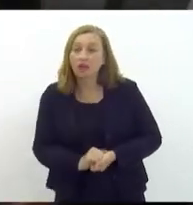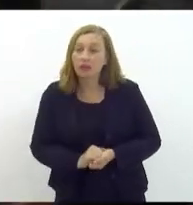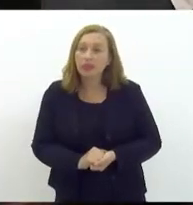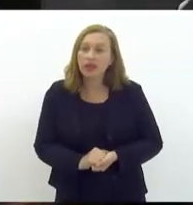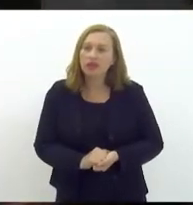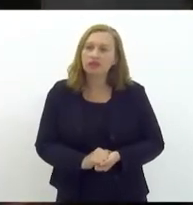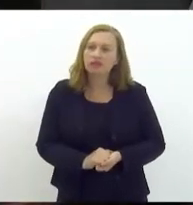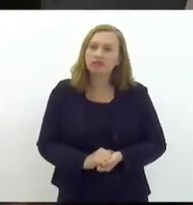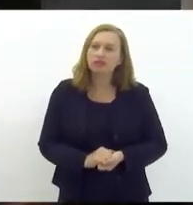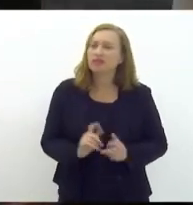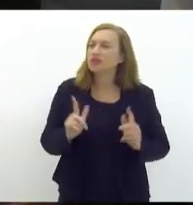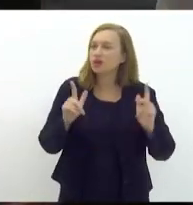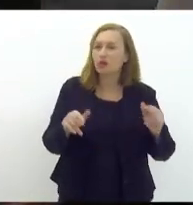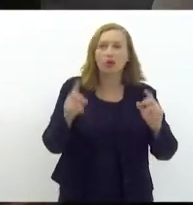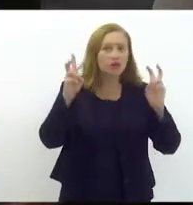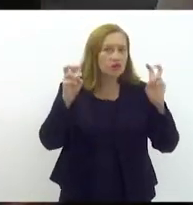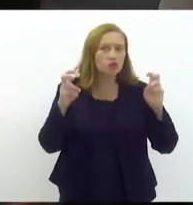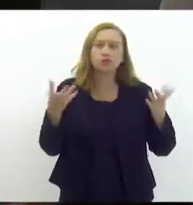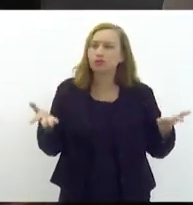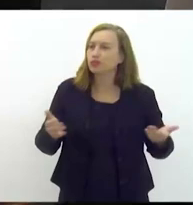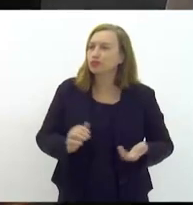Quer realmente a mesma matéria.